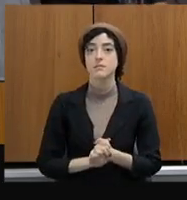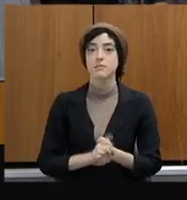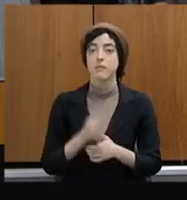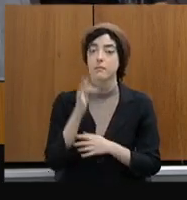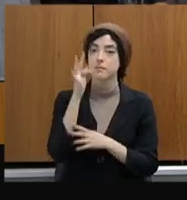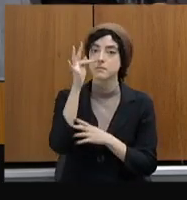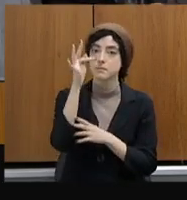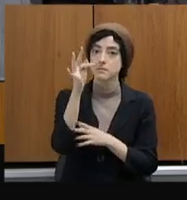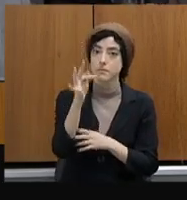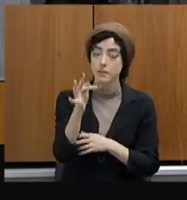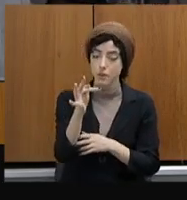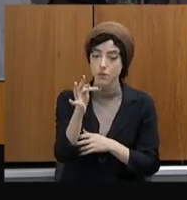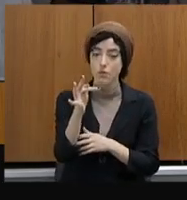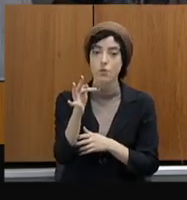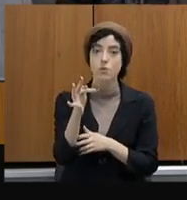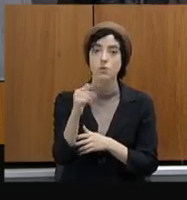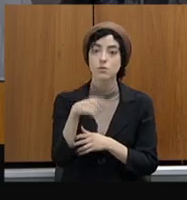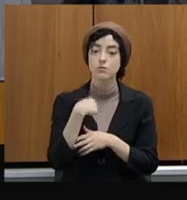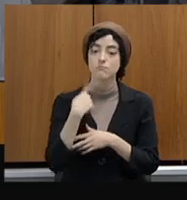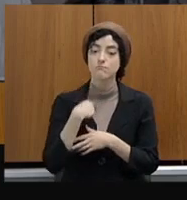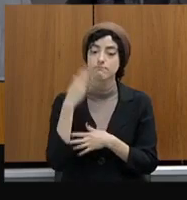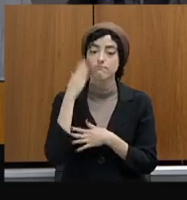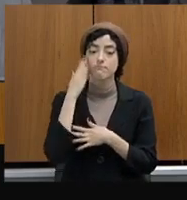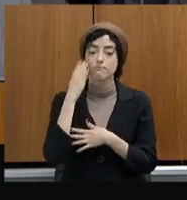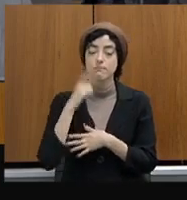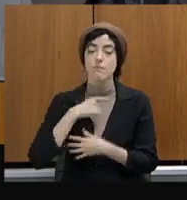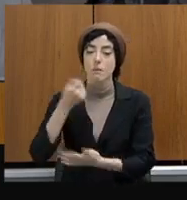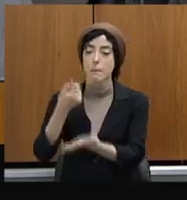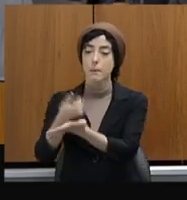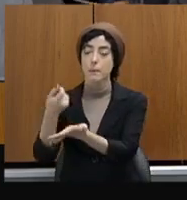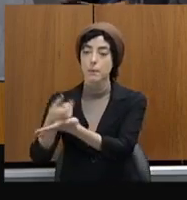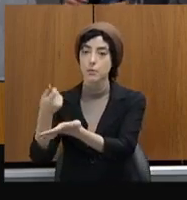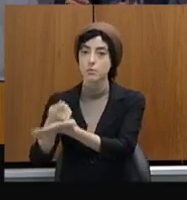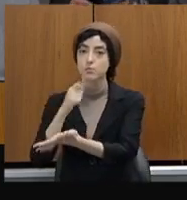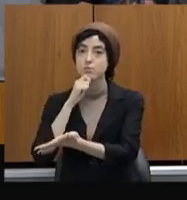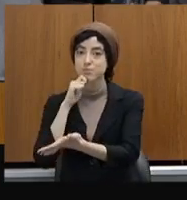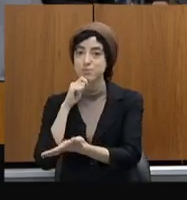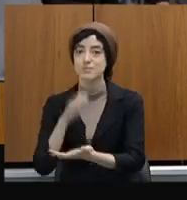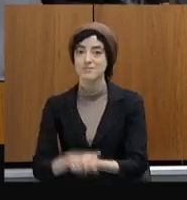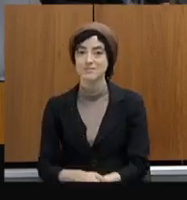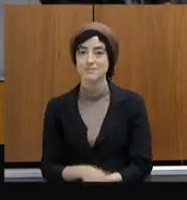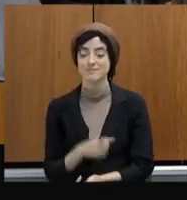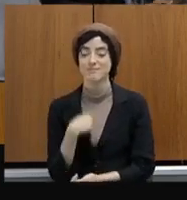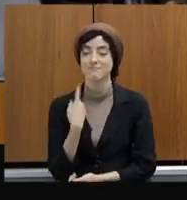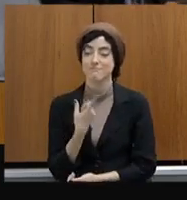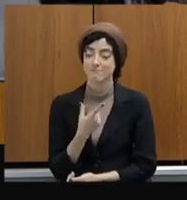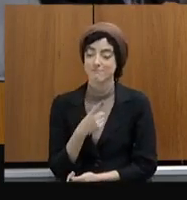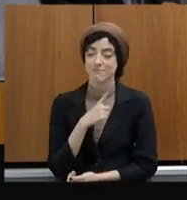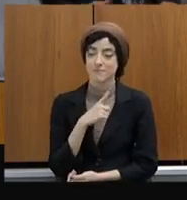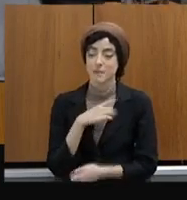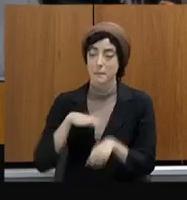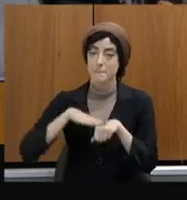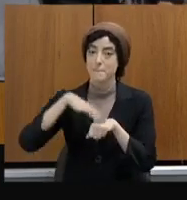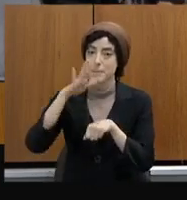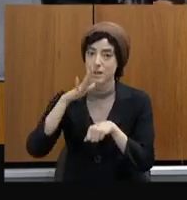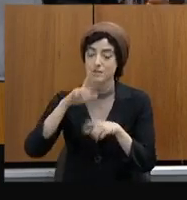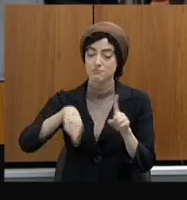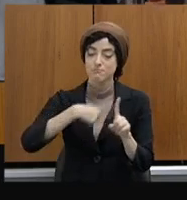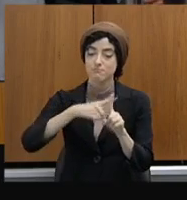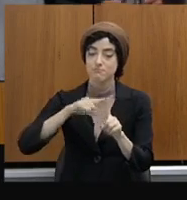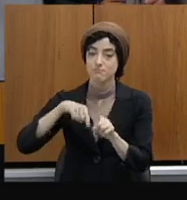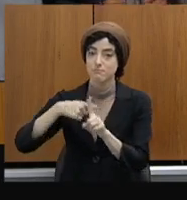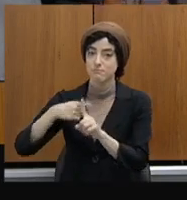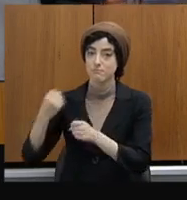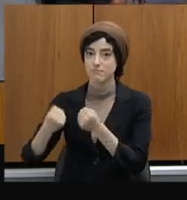prontos já para serem disponibilizados às nossas unidades. Pode